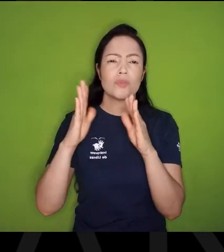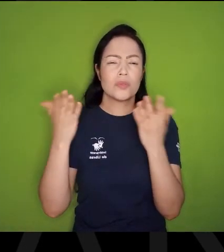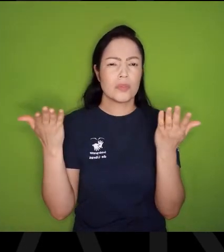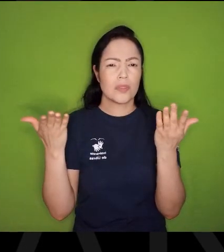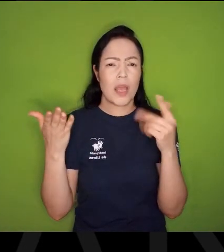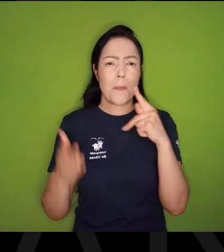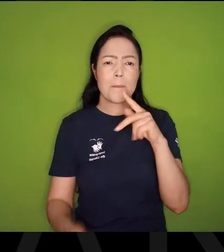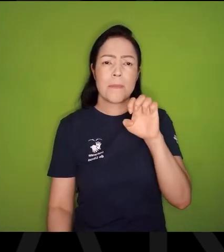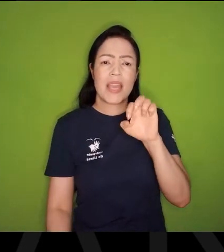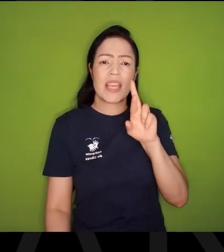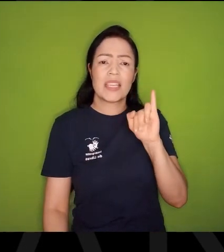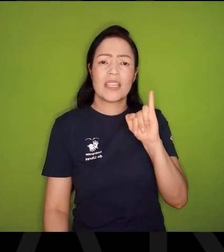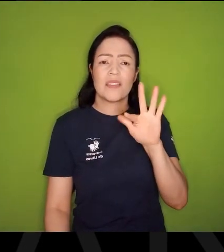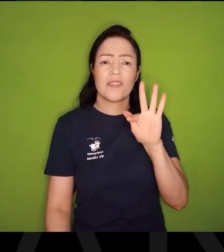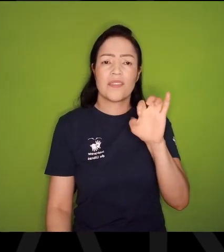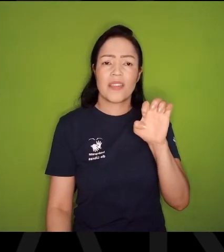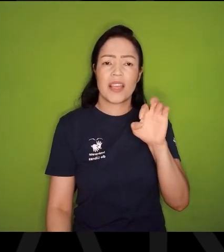São Paulo,